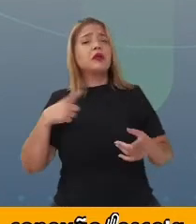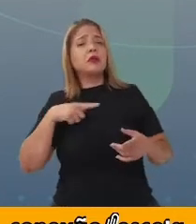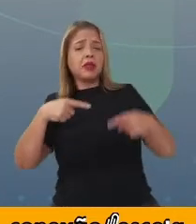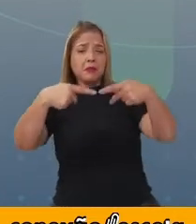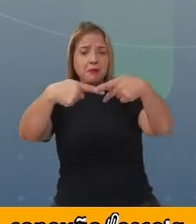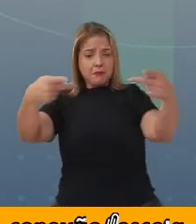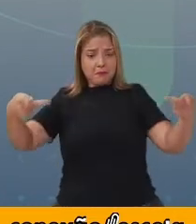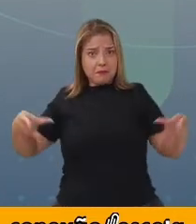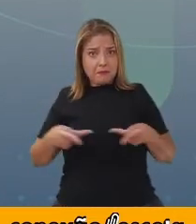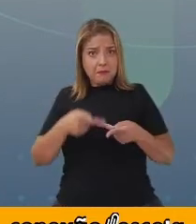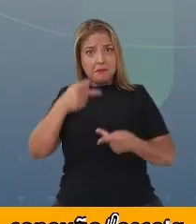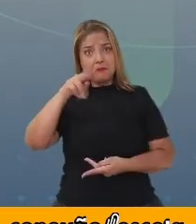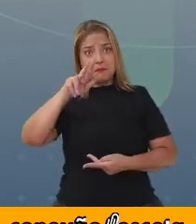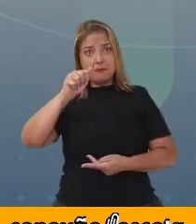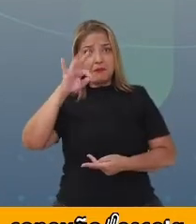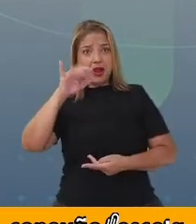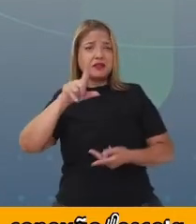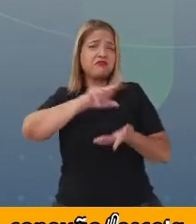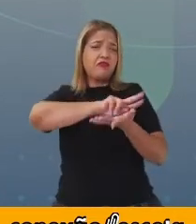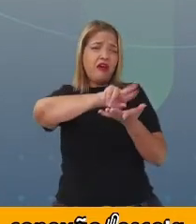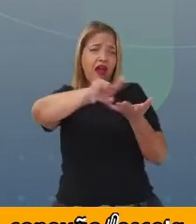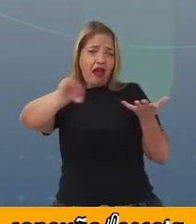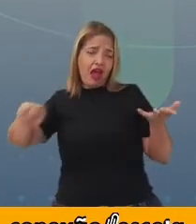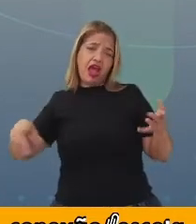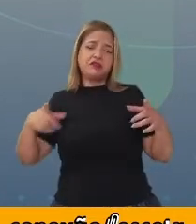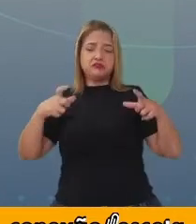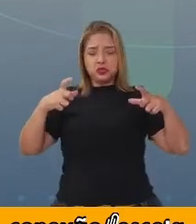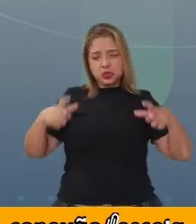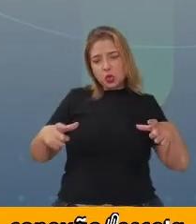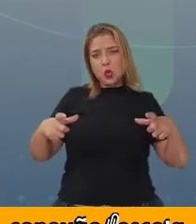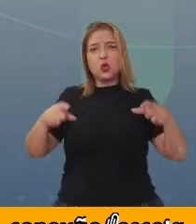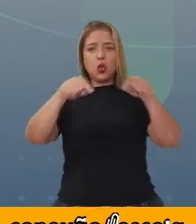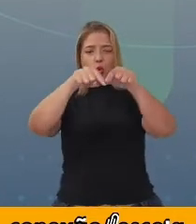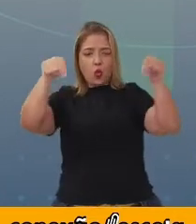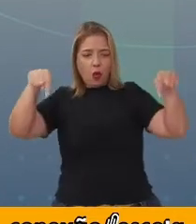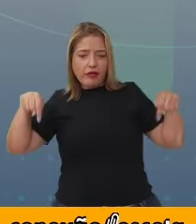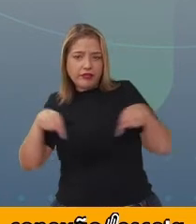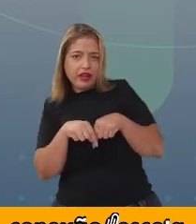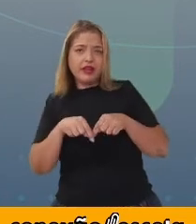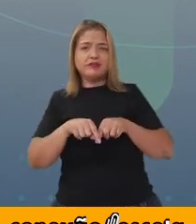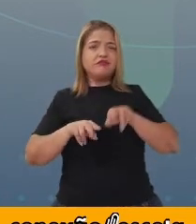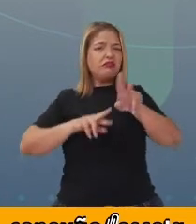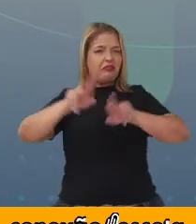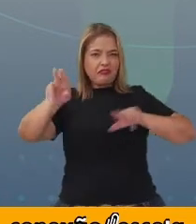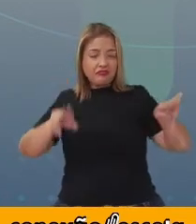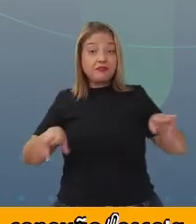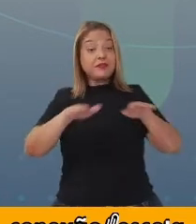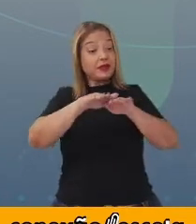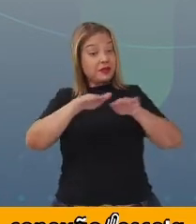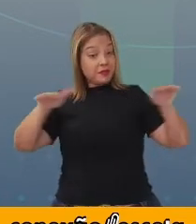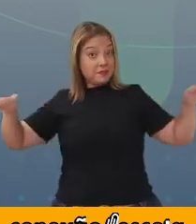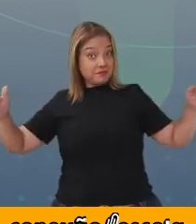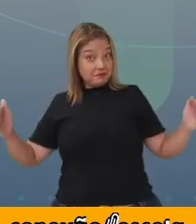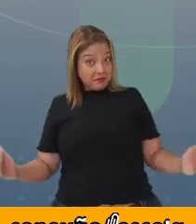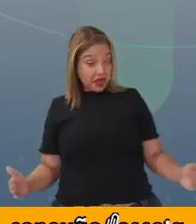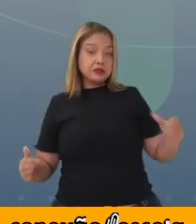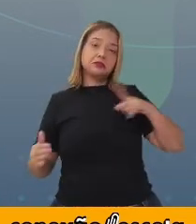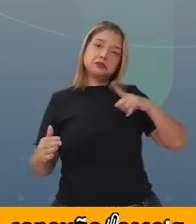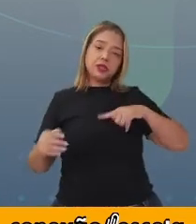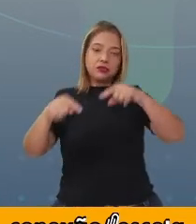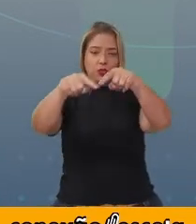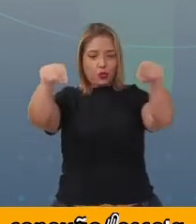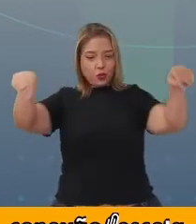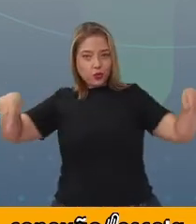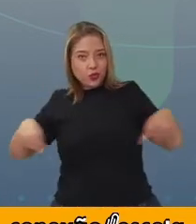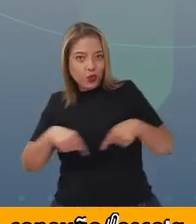diferentes formatos também. Então, tem o redondo, tem o quadrado, a mesa, tem mesa redonda, mesa